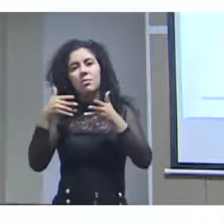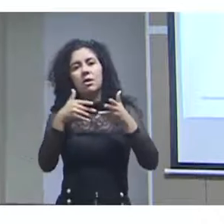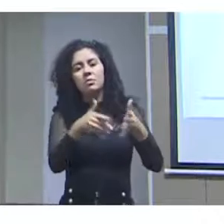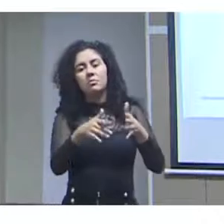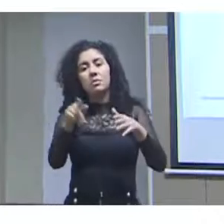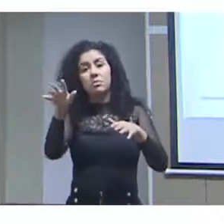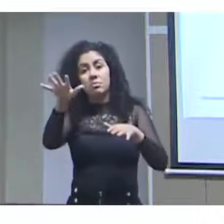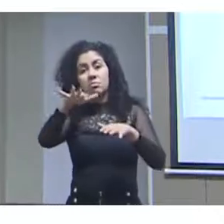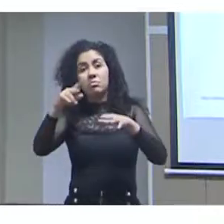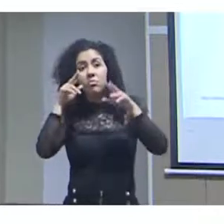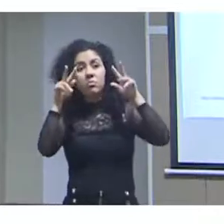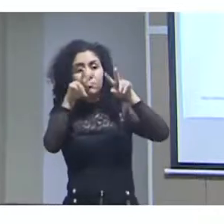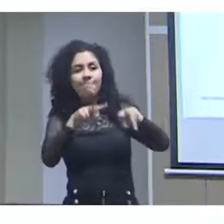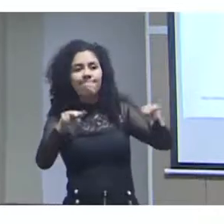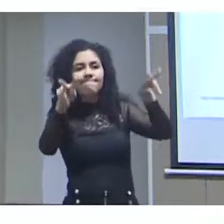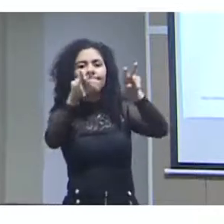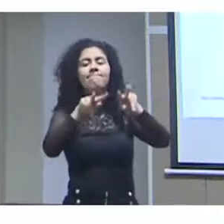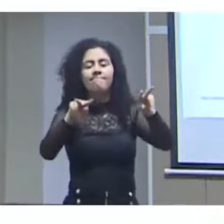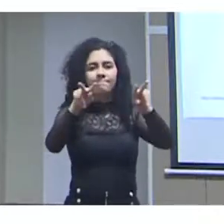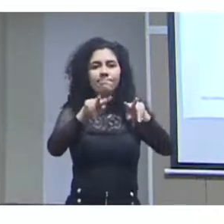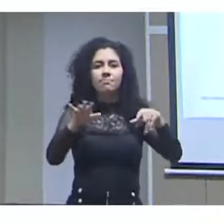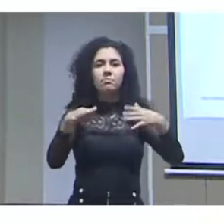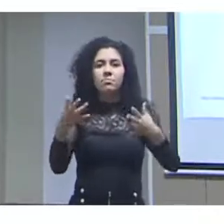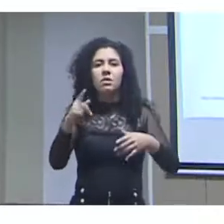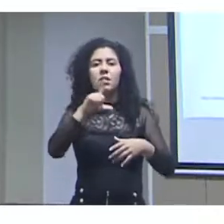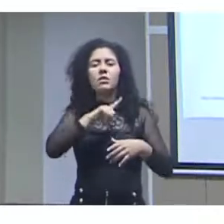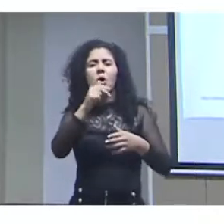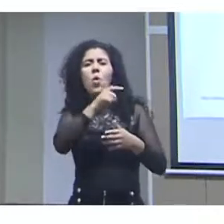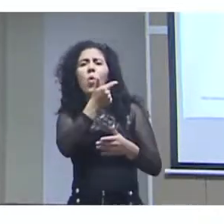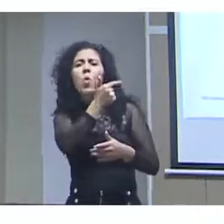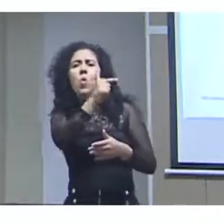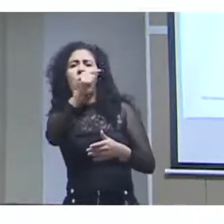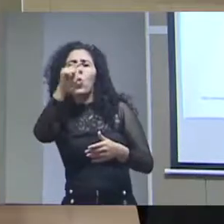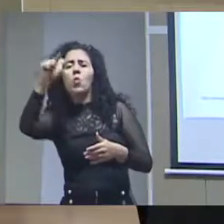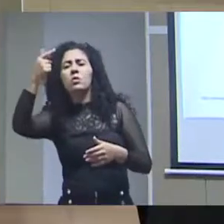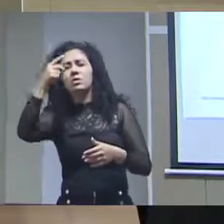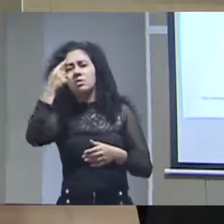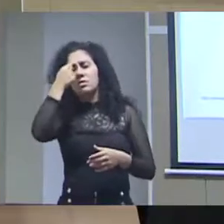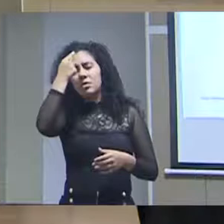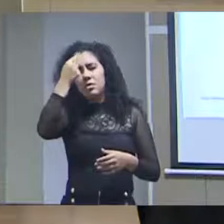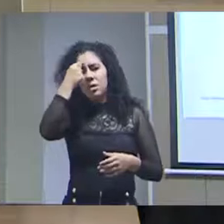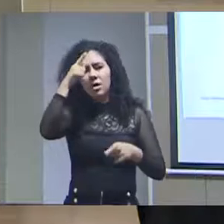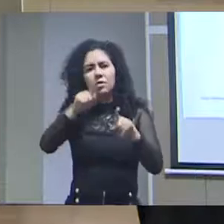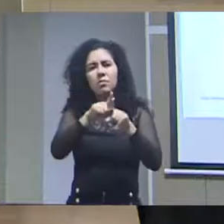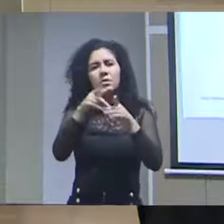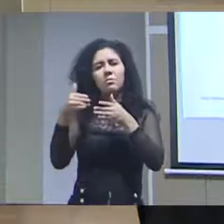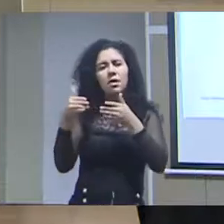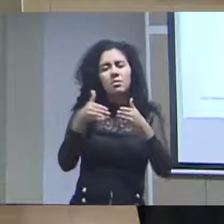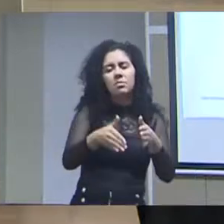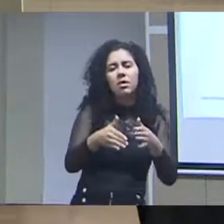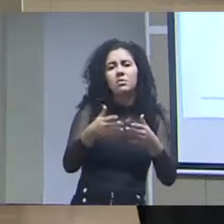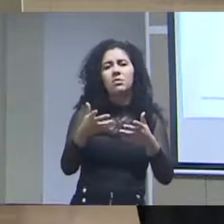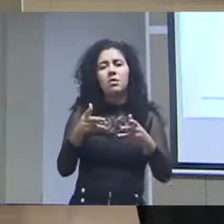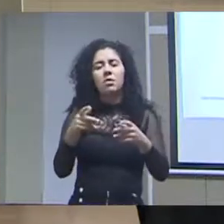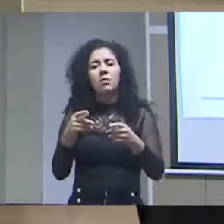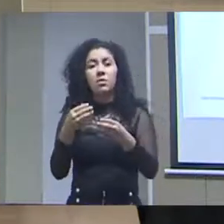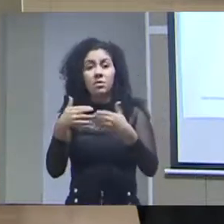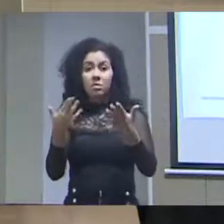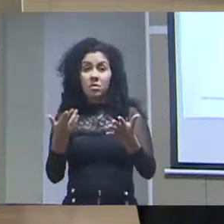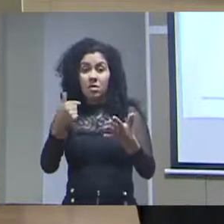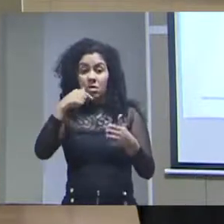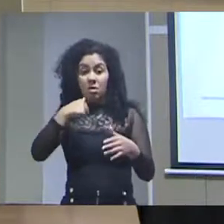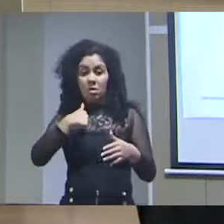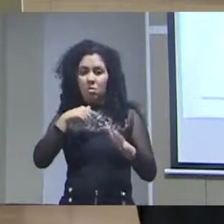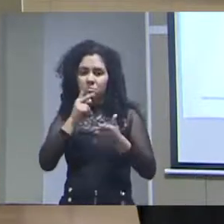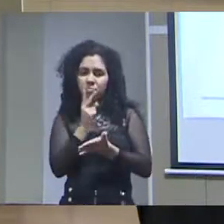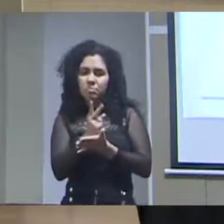sobre essas visualizações, que a Sarita amplificou aqui com outras ideias de participação, coprodução e coisas mais. Então, na medida em